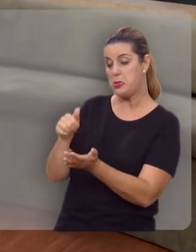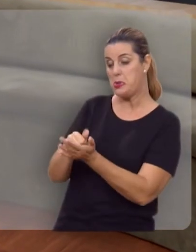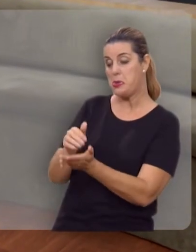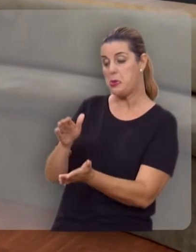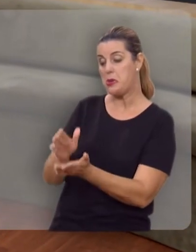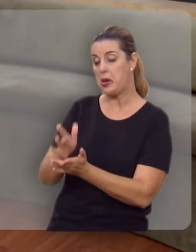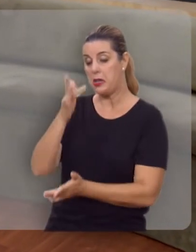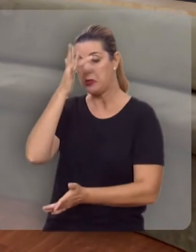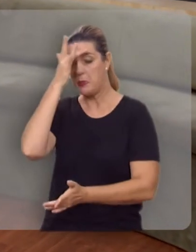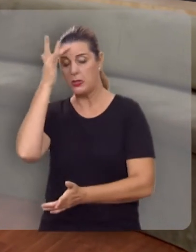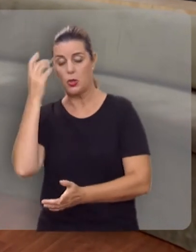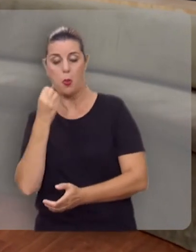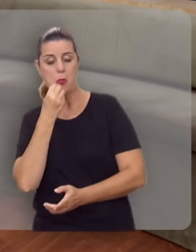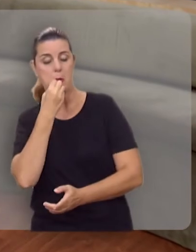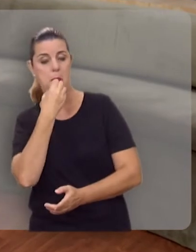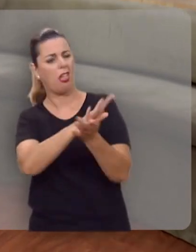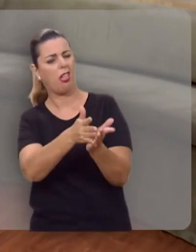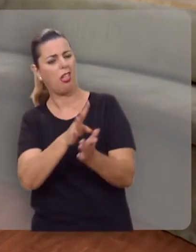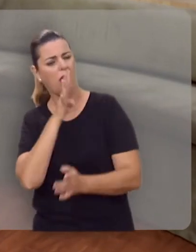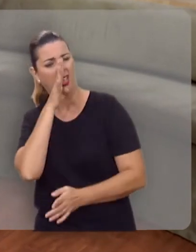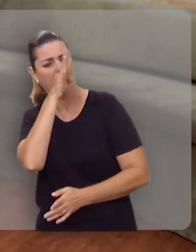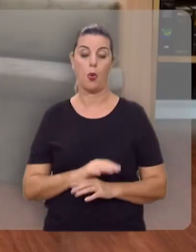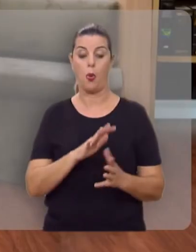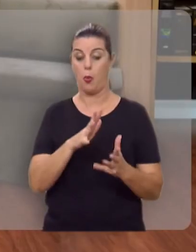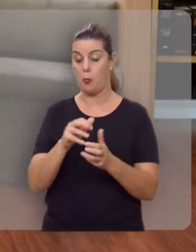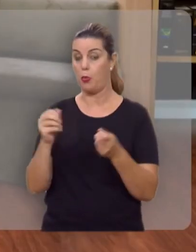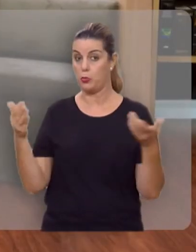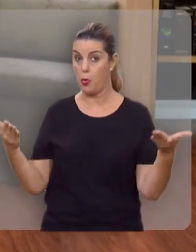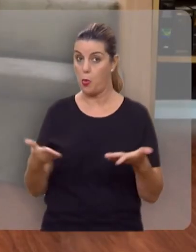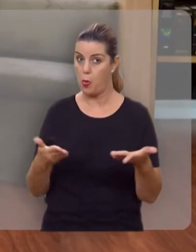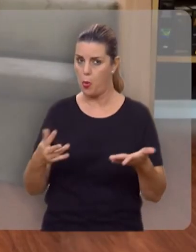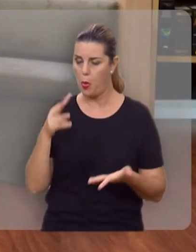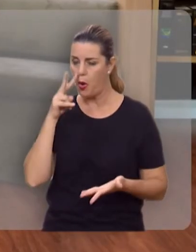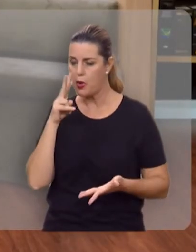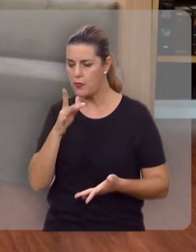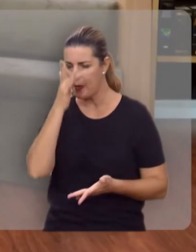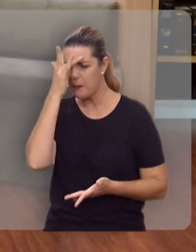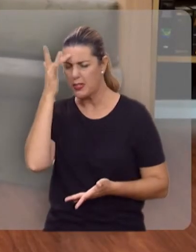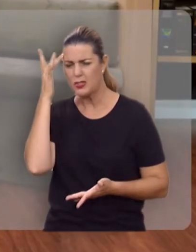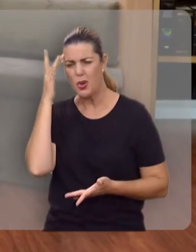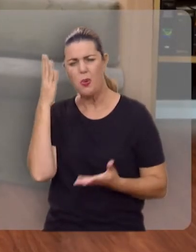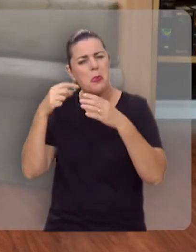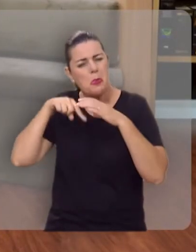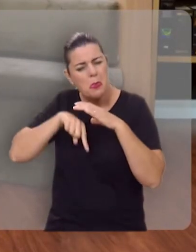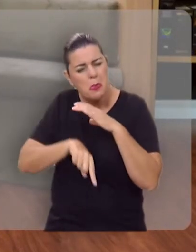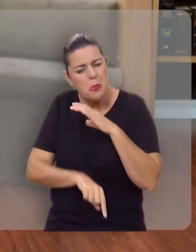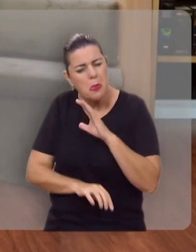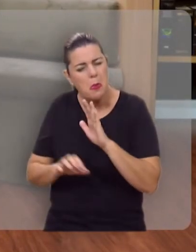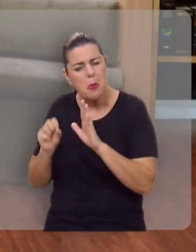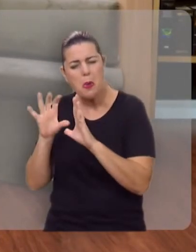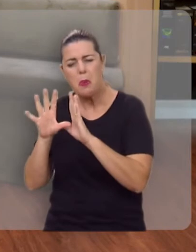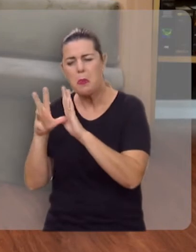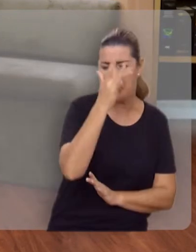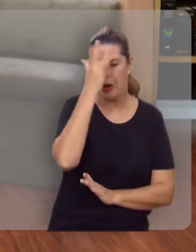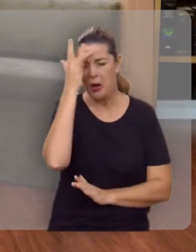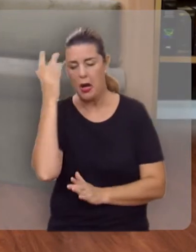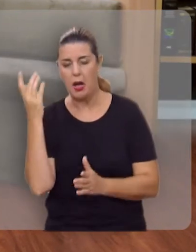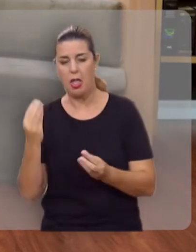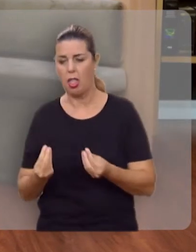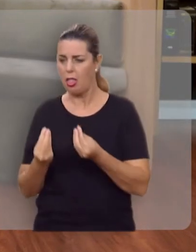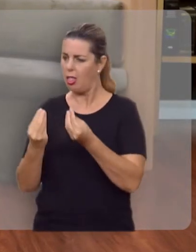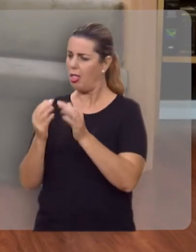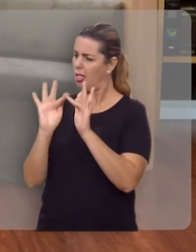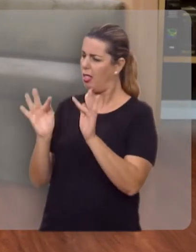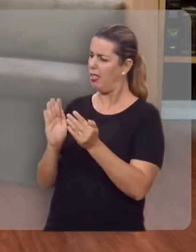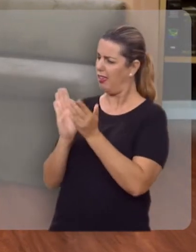de Nazaré sendo julgado e condenado. No mundo de hoje, você vê fascínoras, criminosos bárbaros sendo